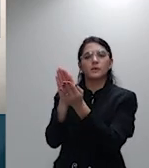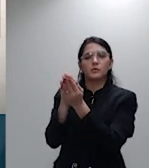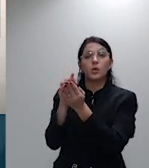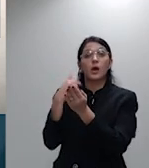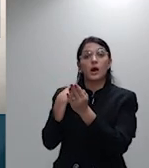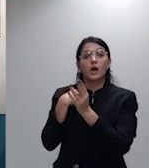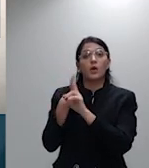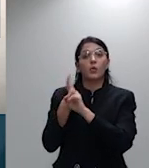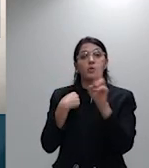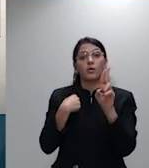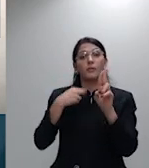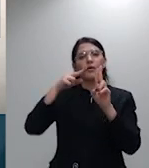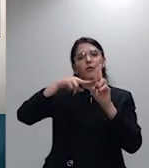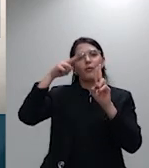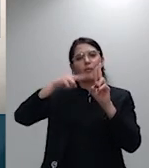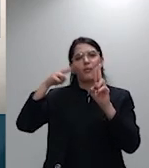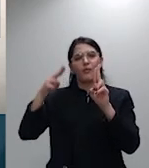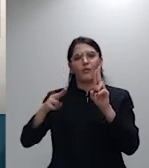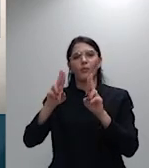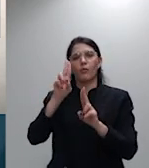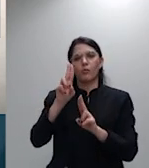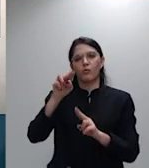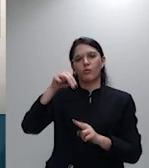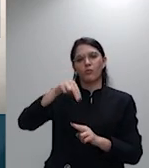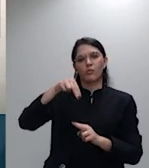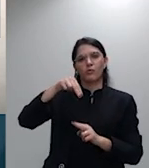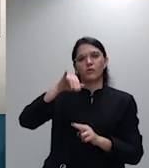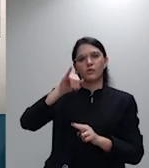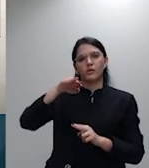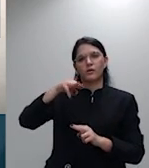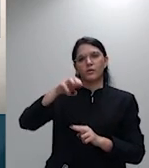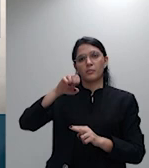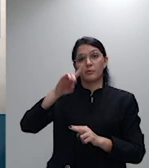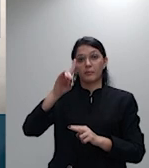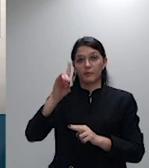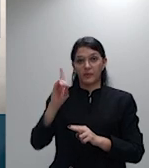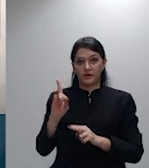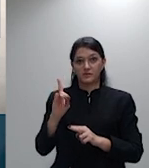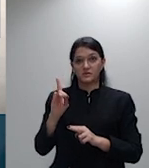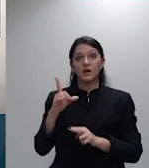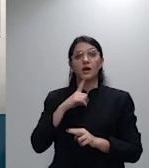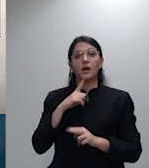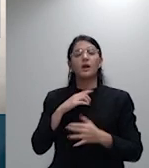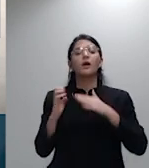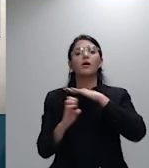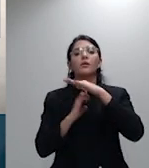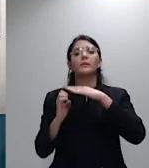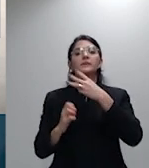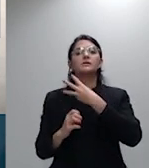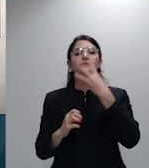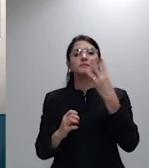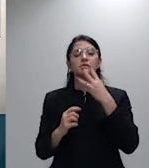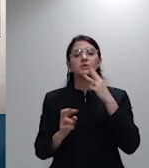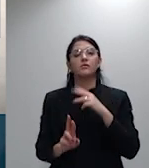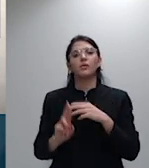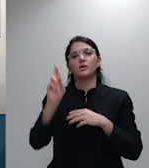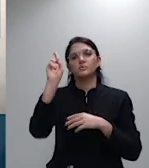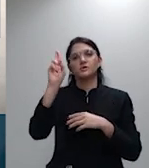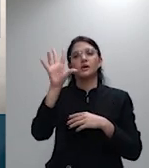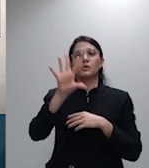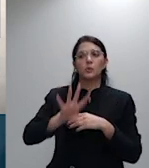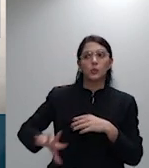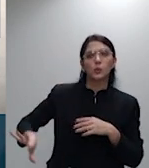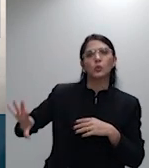uma entidade de terceiro grau uma confederação que representa todas as Unimeds a nível